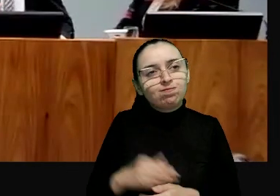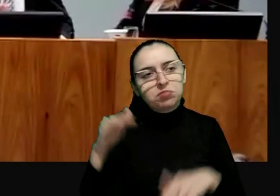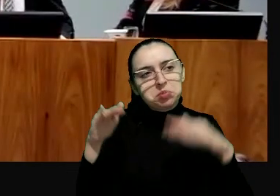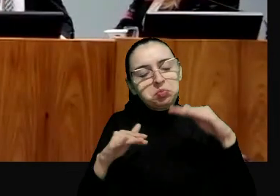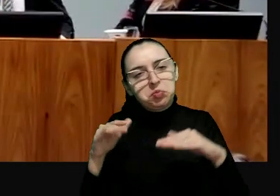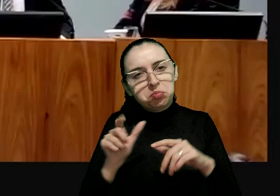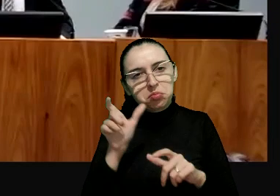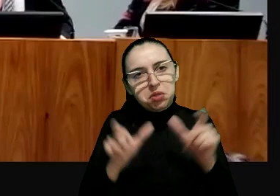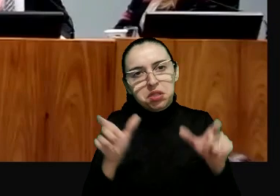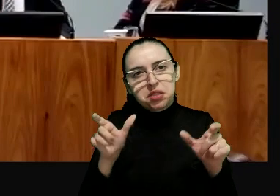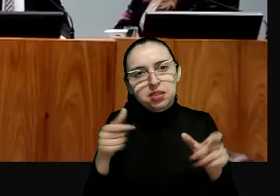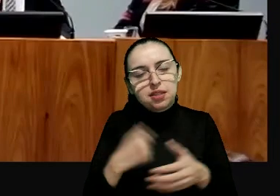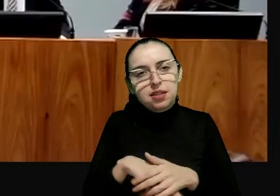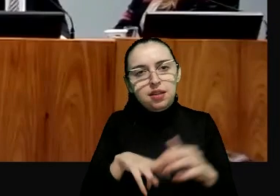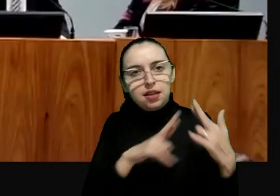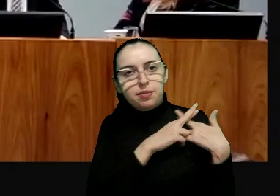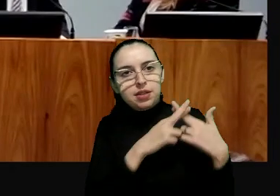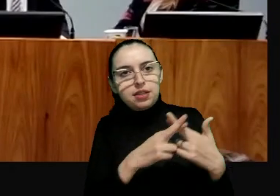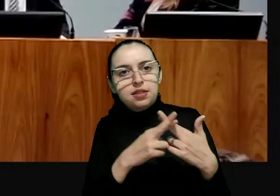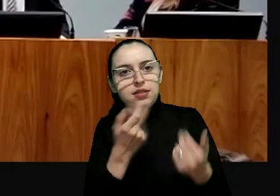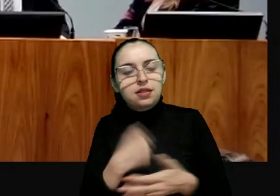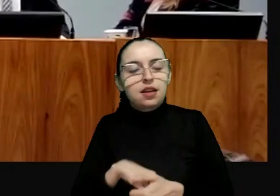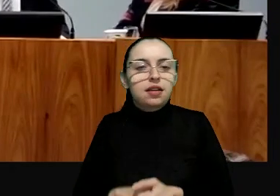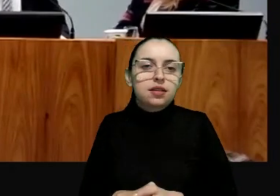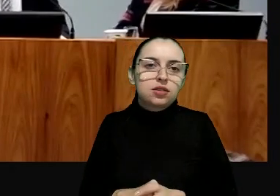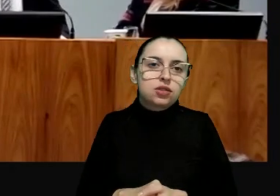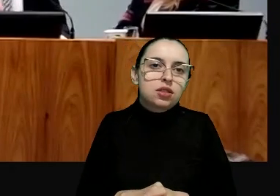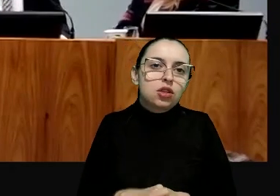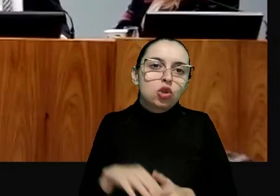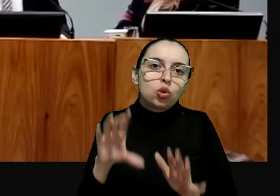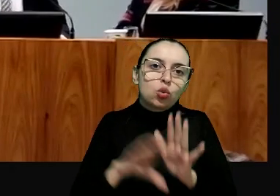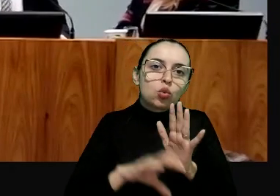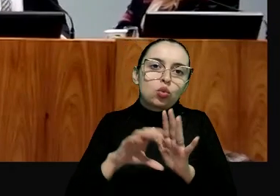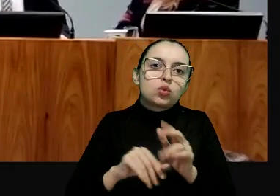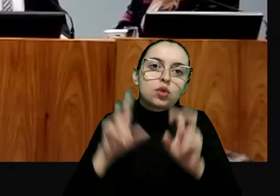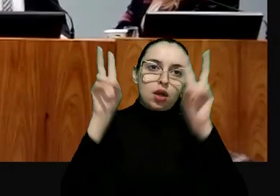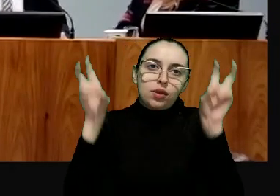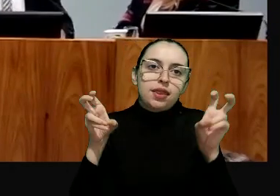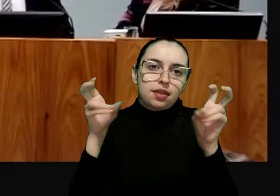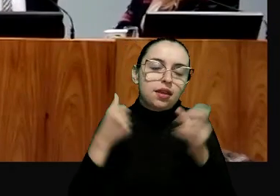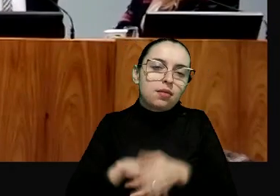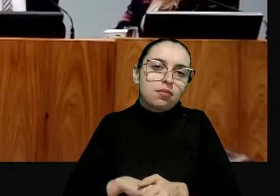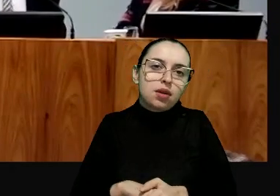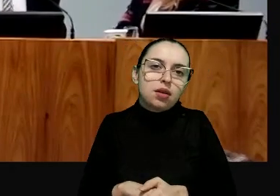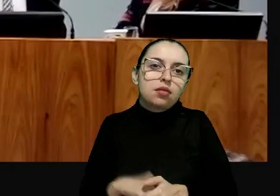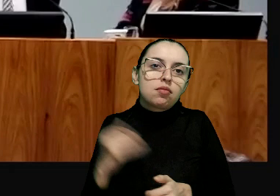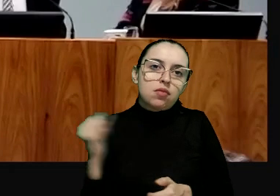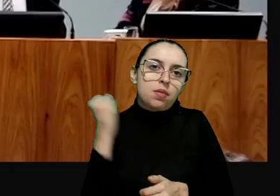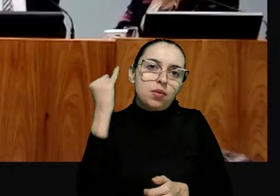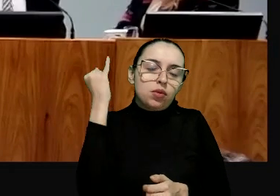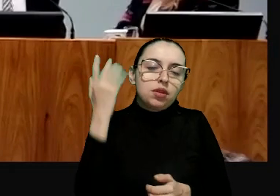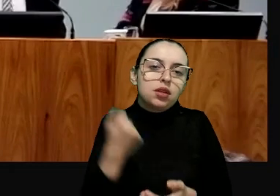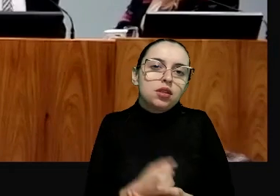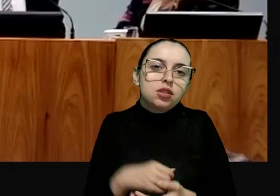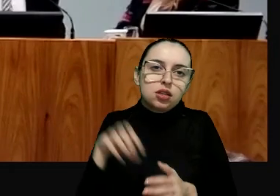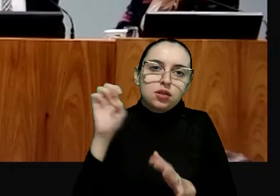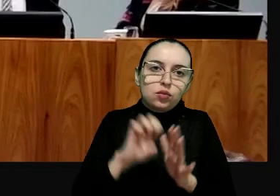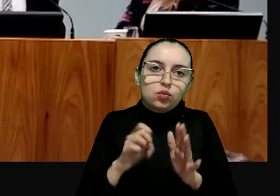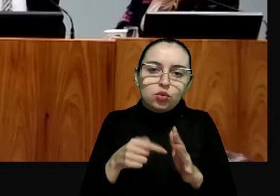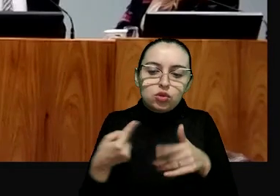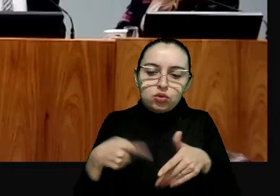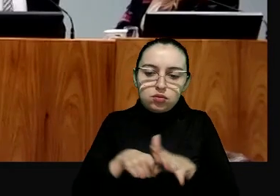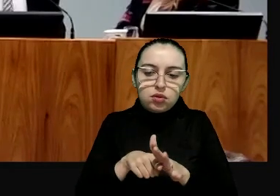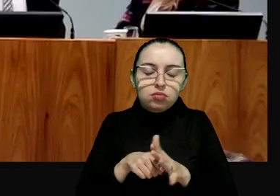parcela, a gente representava o tribunal ali no concurso, dedicava esse tema tão importante. Então,